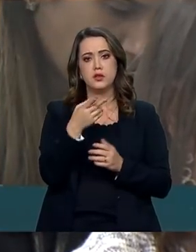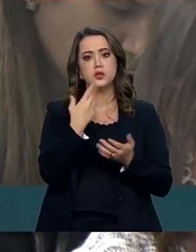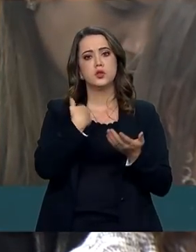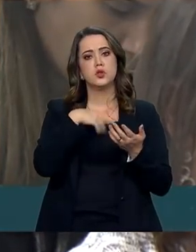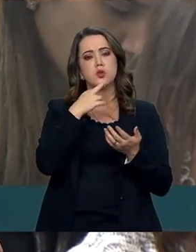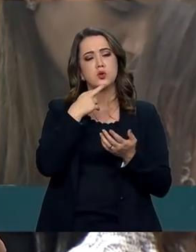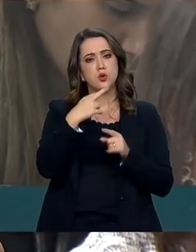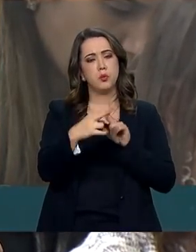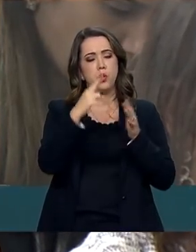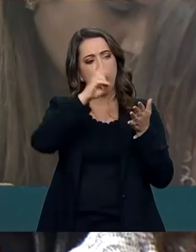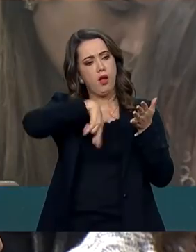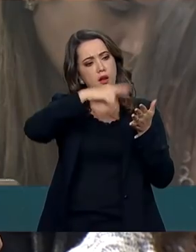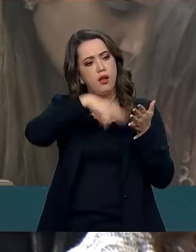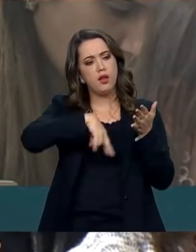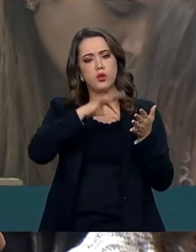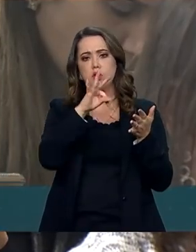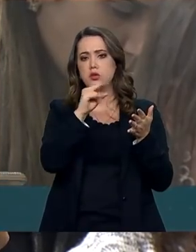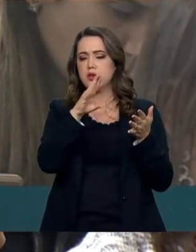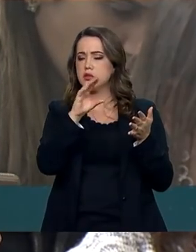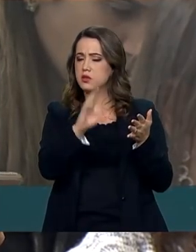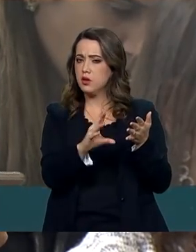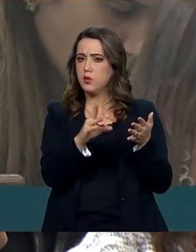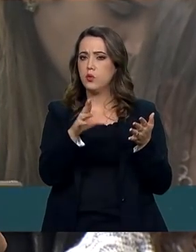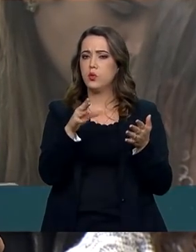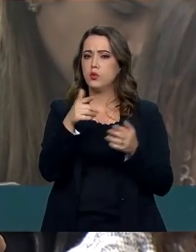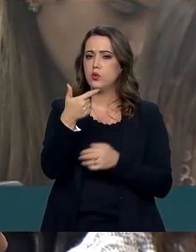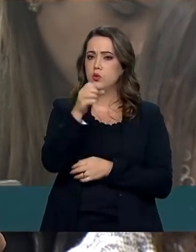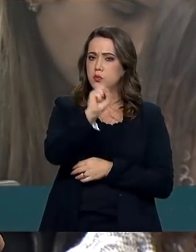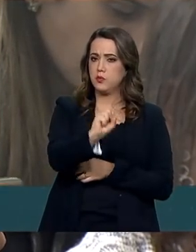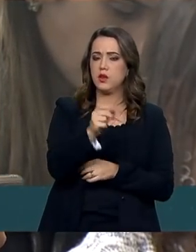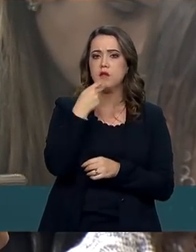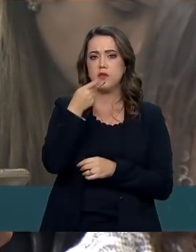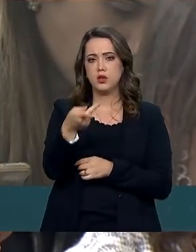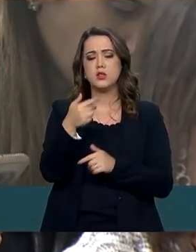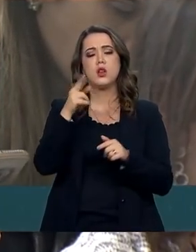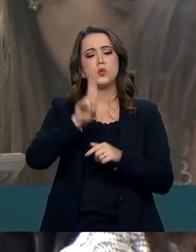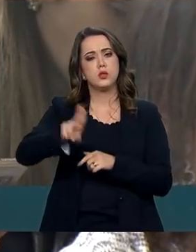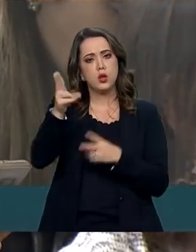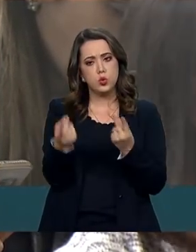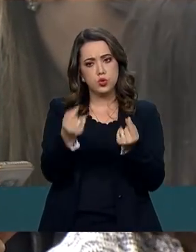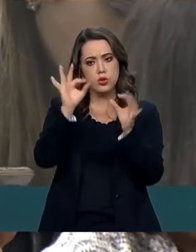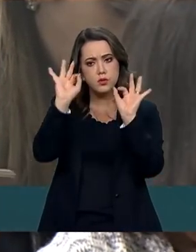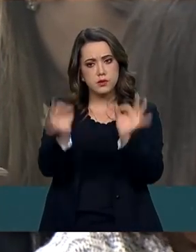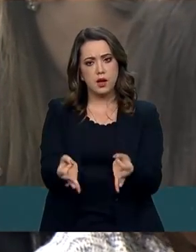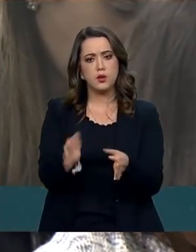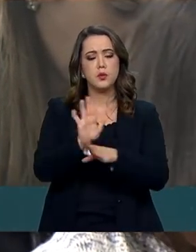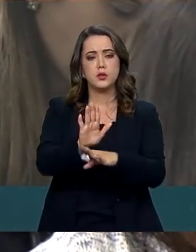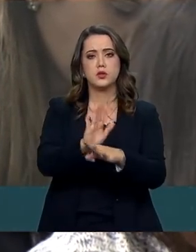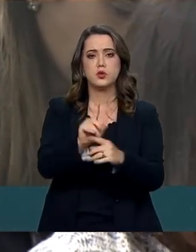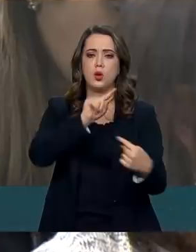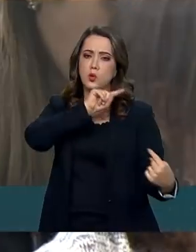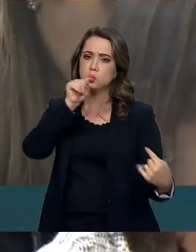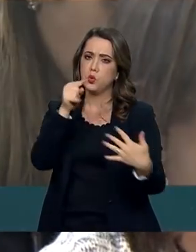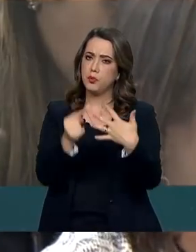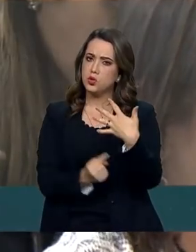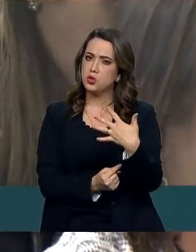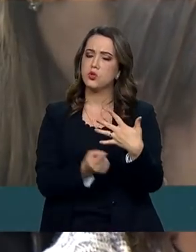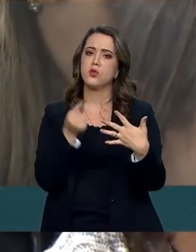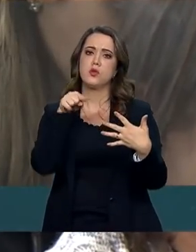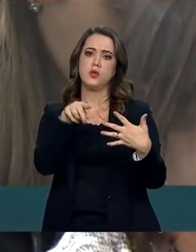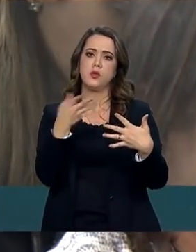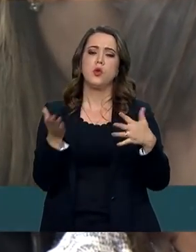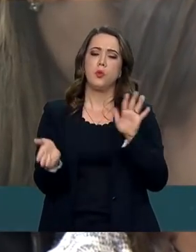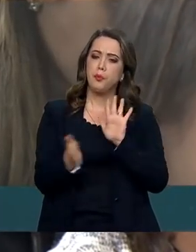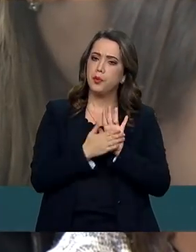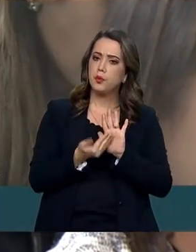que conclui que estariam sendo utilizados esses recursos de maneira adequada e tal, e contribuindo para os objetivos ao